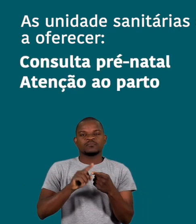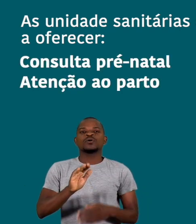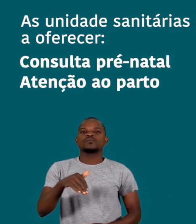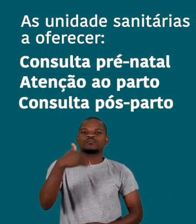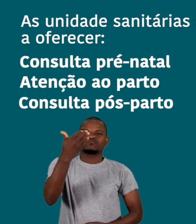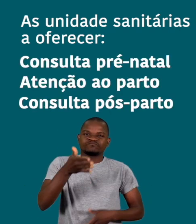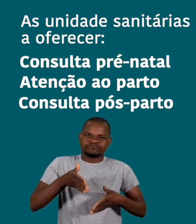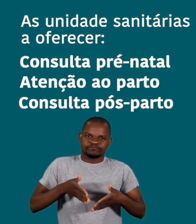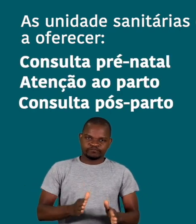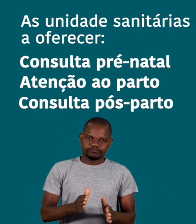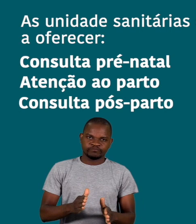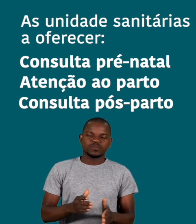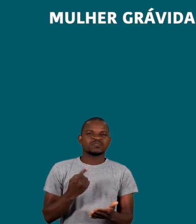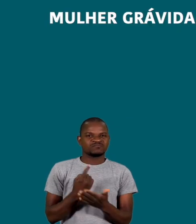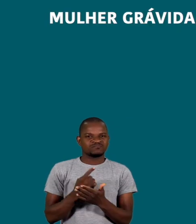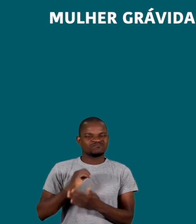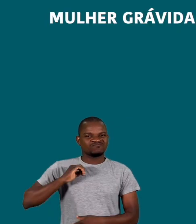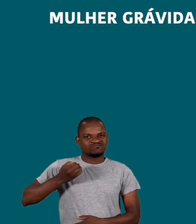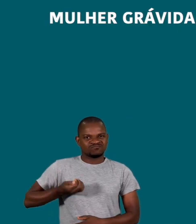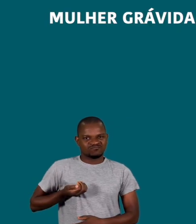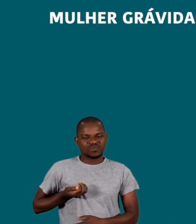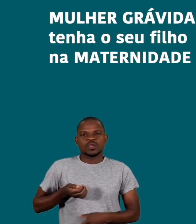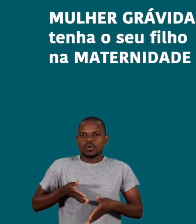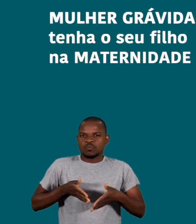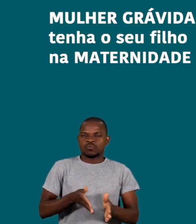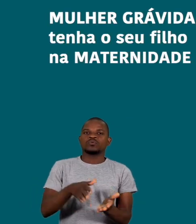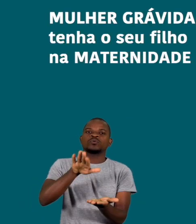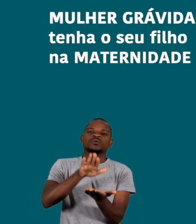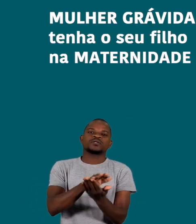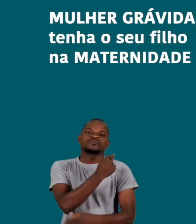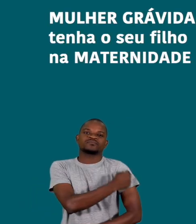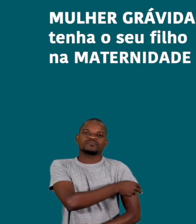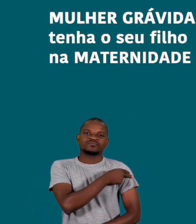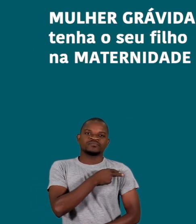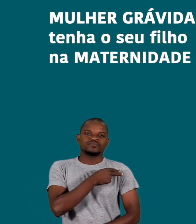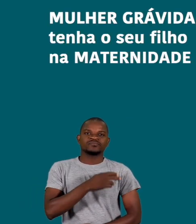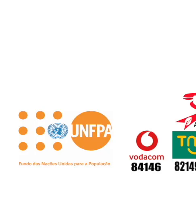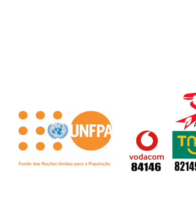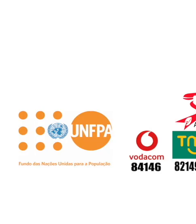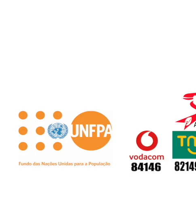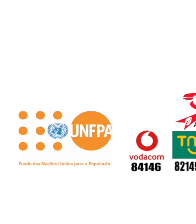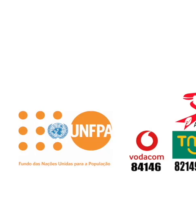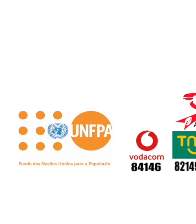atenção ao parto e consulta pós-parto. Mulher grávida, tenha o seu filho na maternidade.